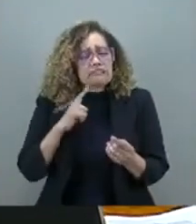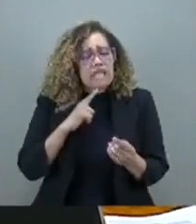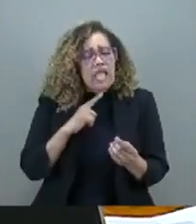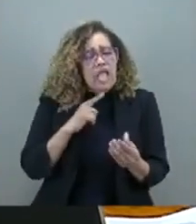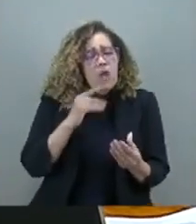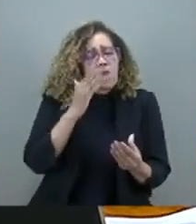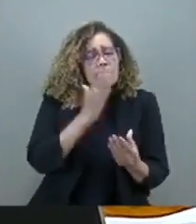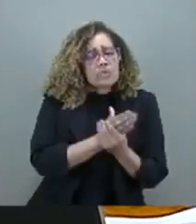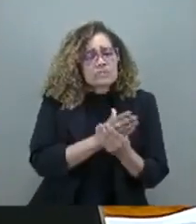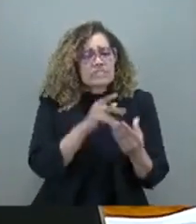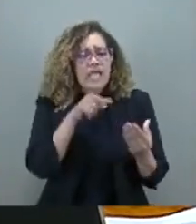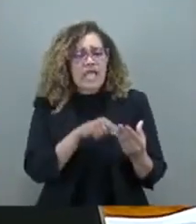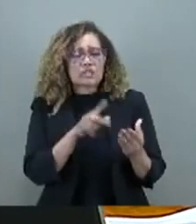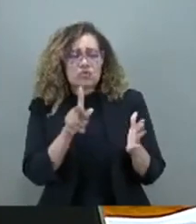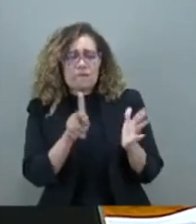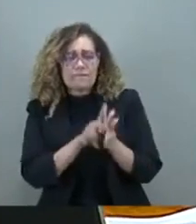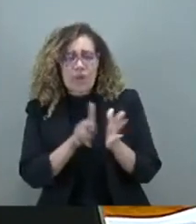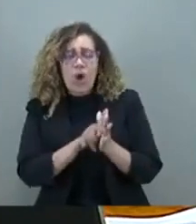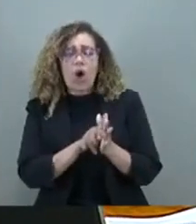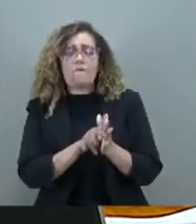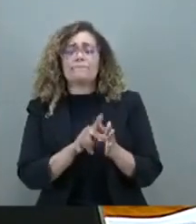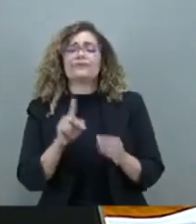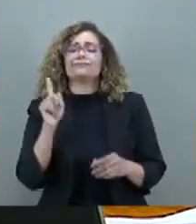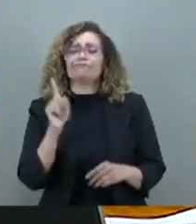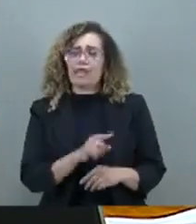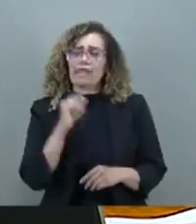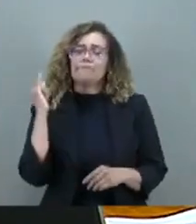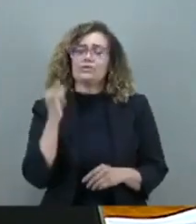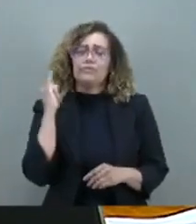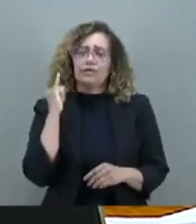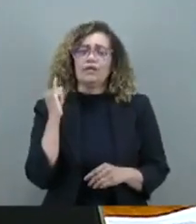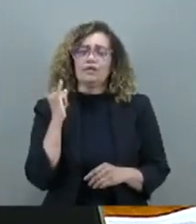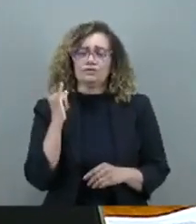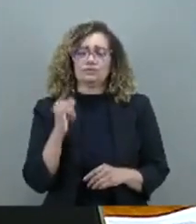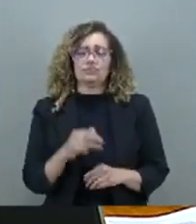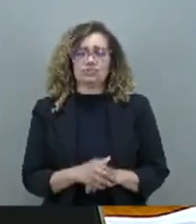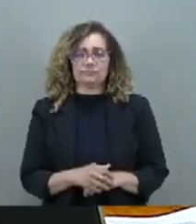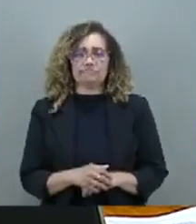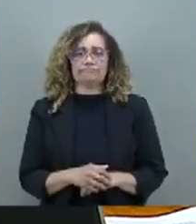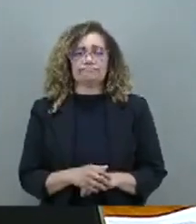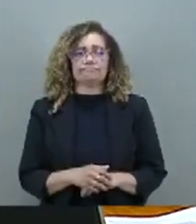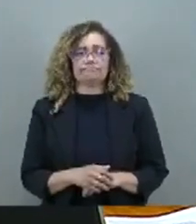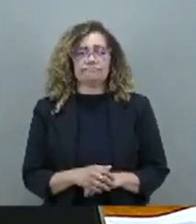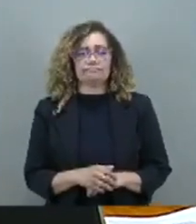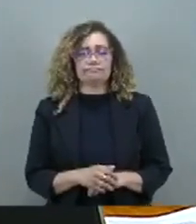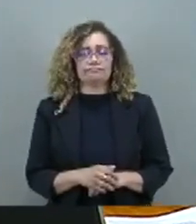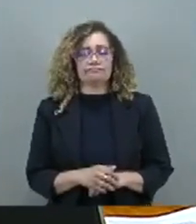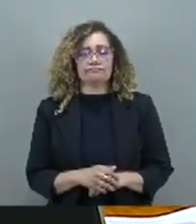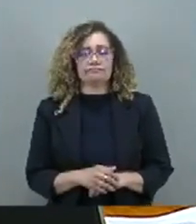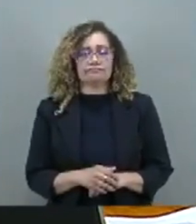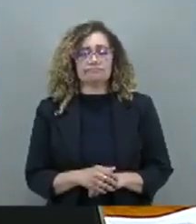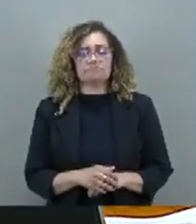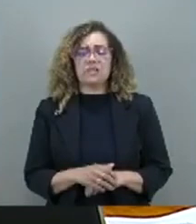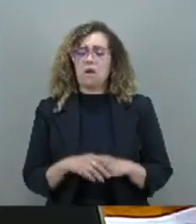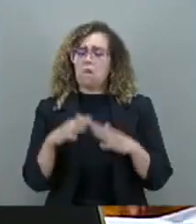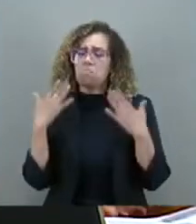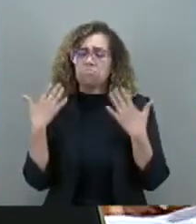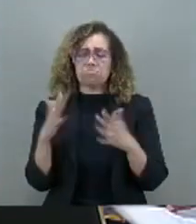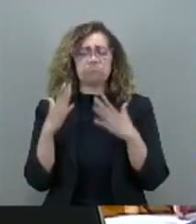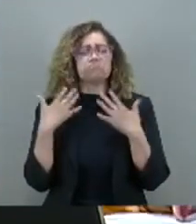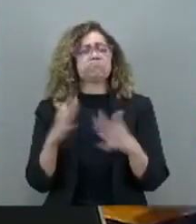em si, é extremamente importante, extremamente relevante. Cajuru, então, parabéns